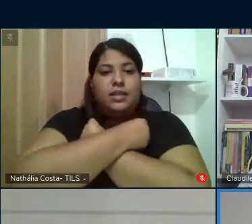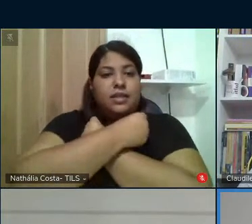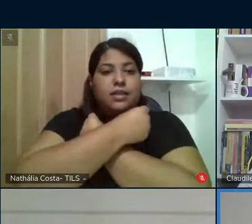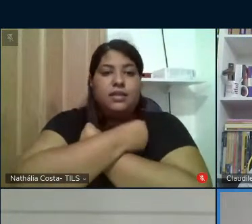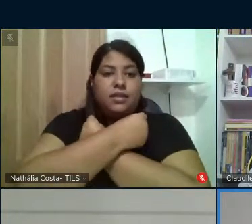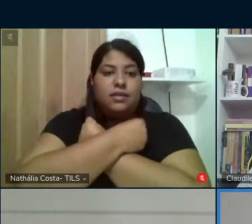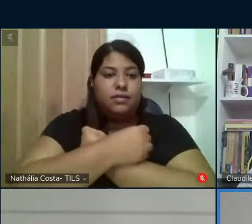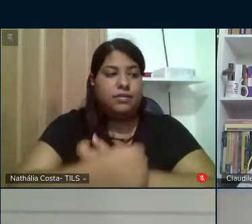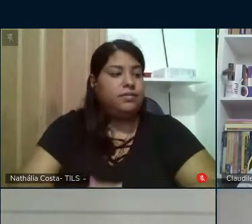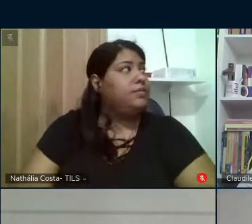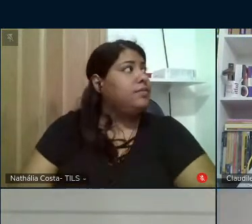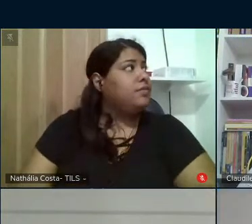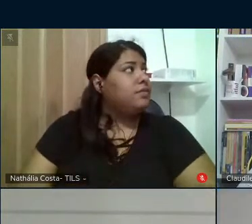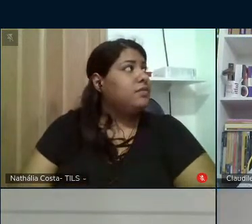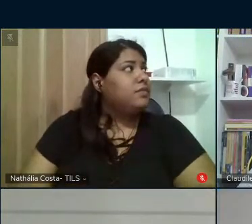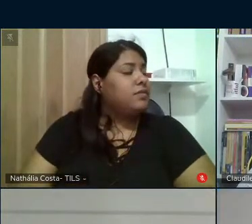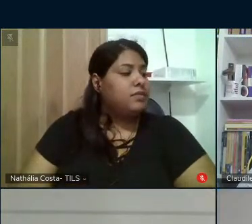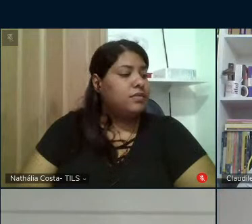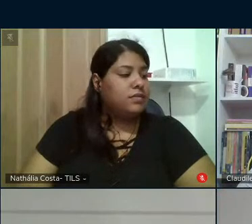Alder um abraço